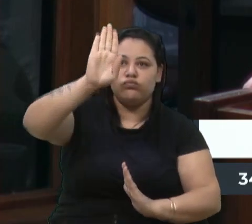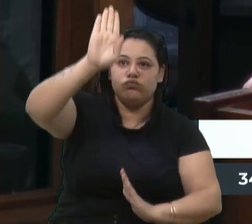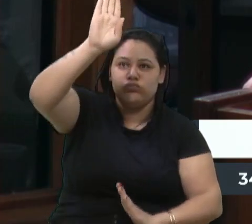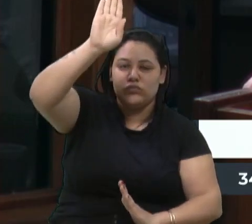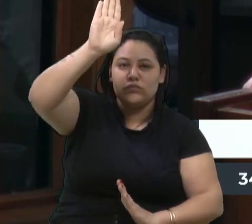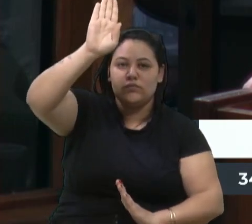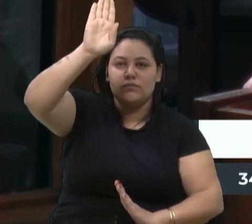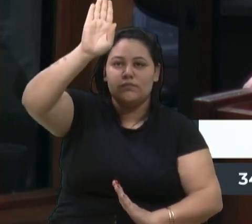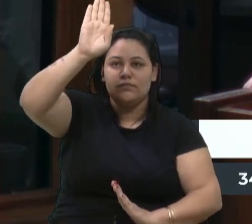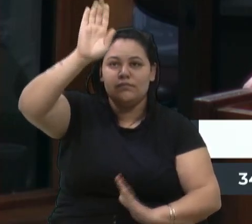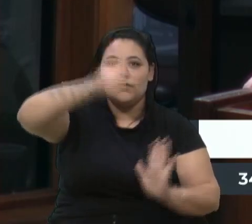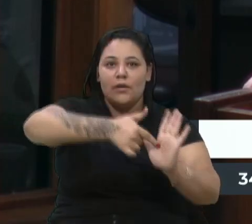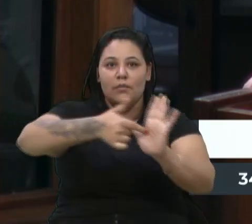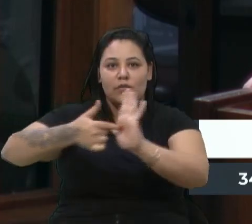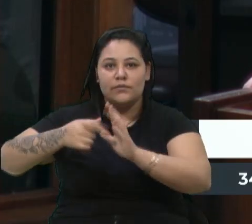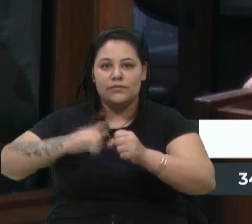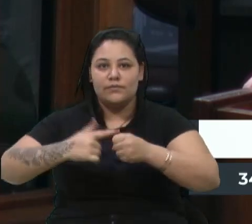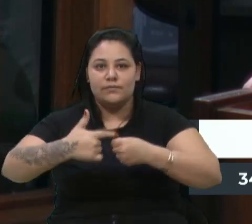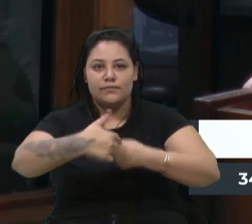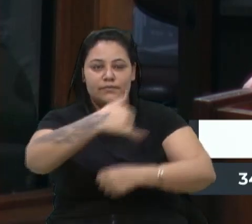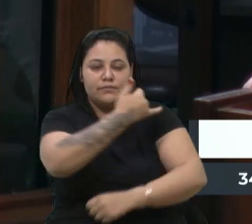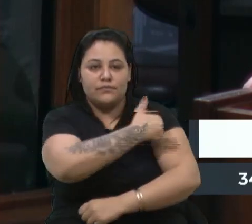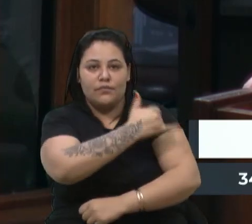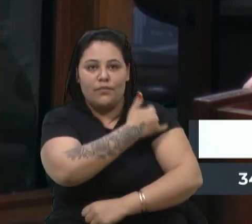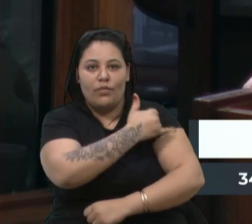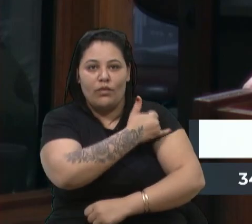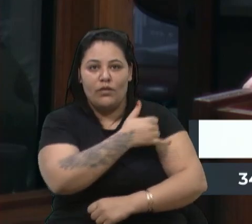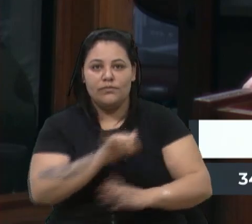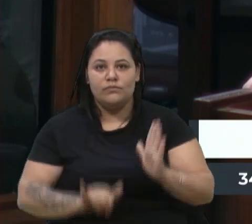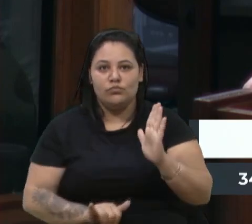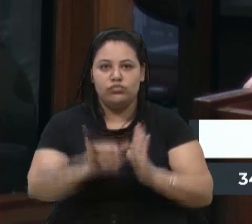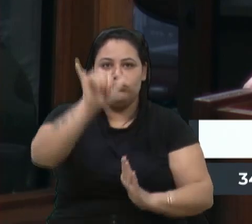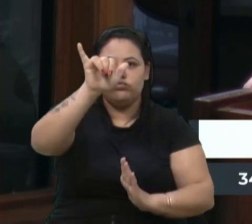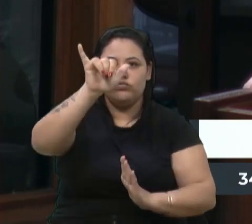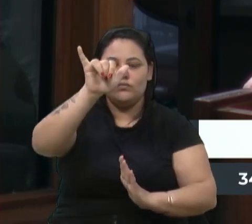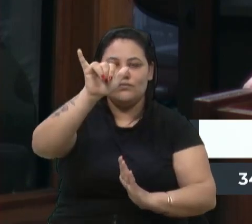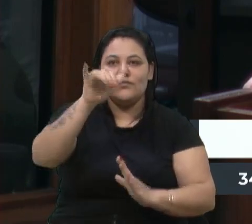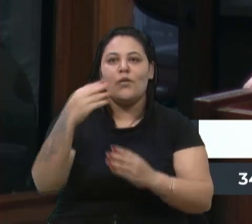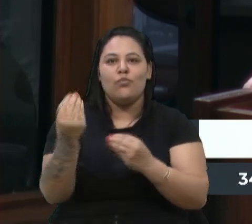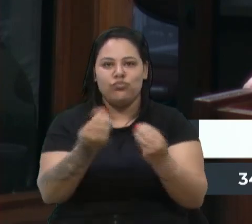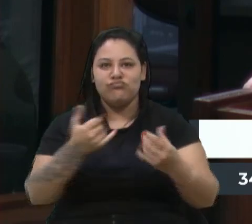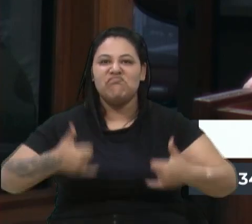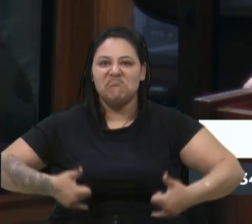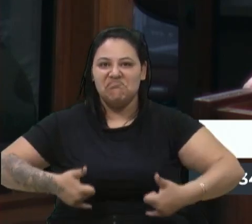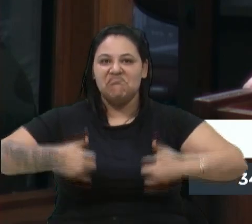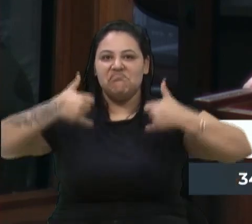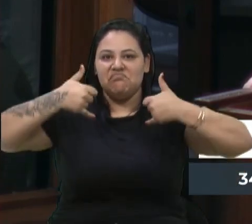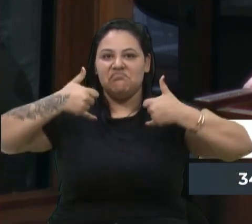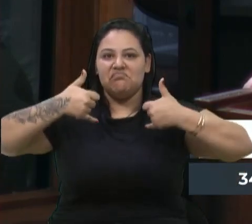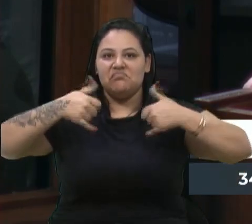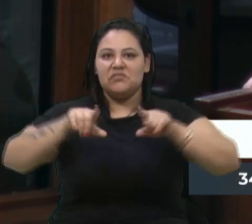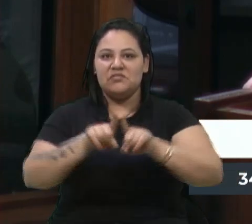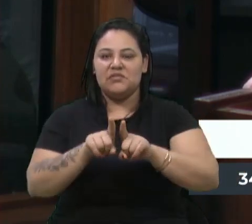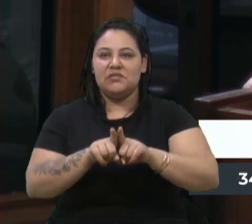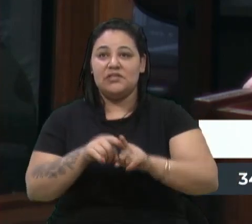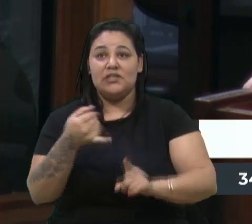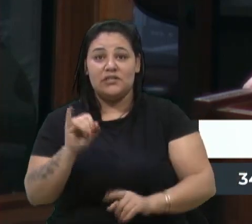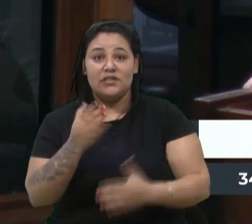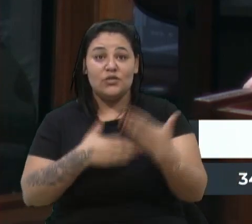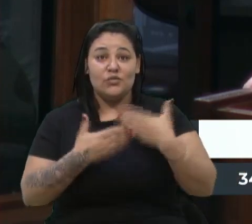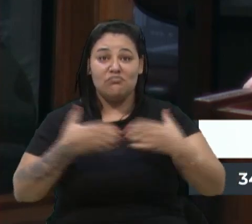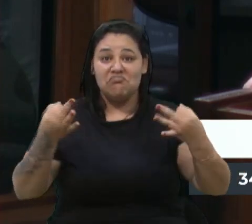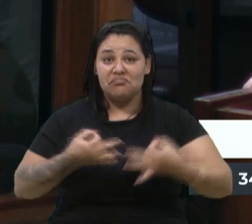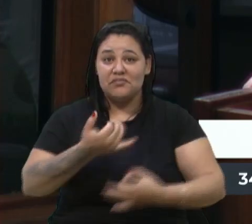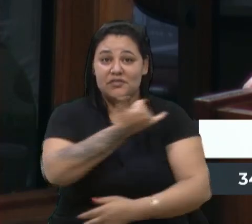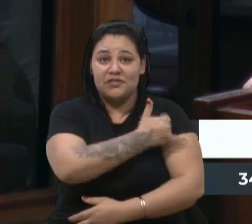de Foguetes na cidade do Rio de Janeiro, no estado do Rio de Janeiro. Então, isso é motivo de muito orgulho. E se tudo der certo lá no Rio de